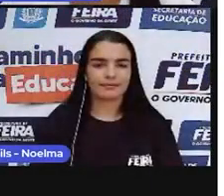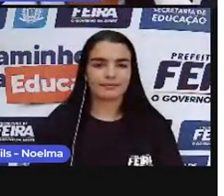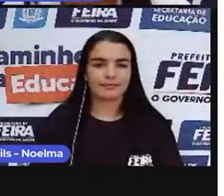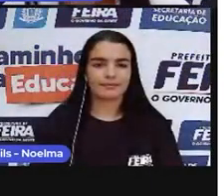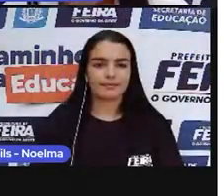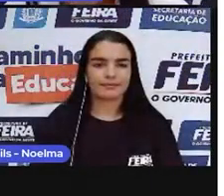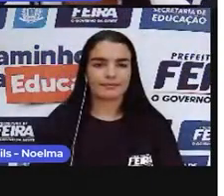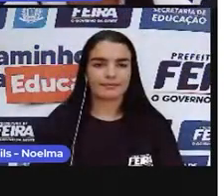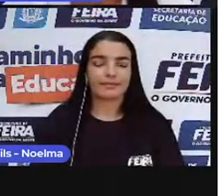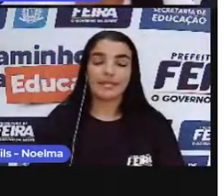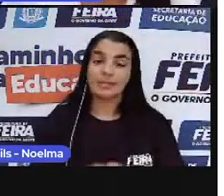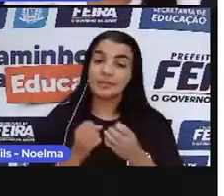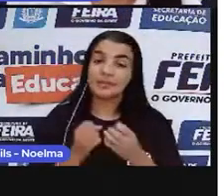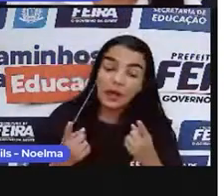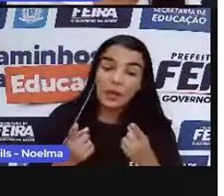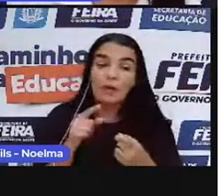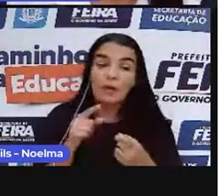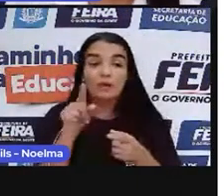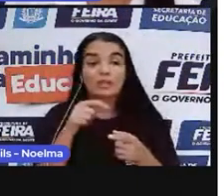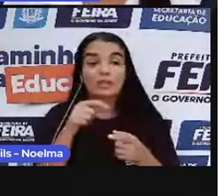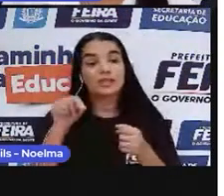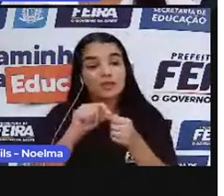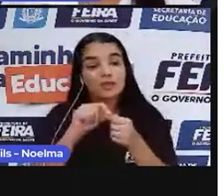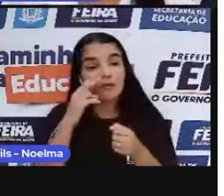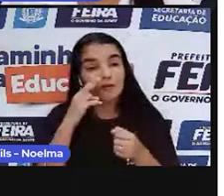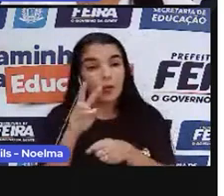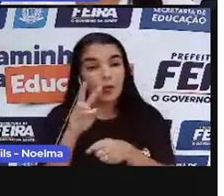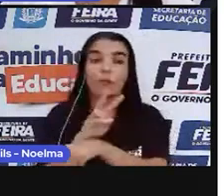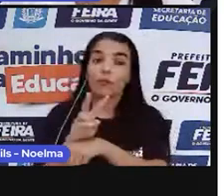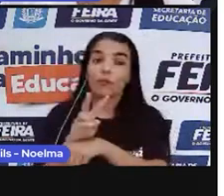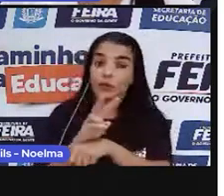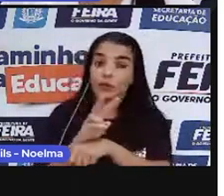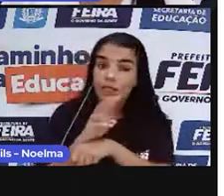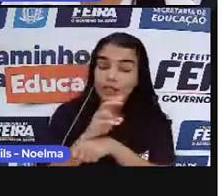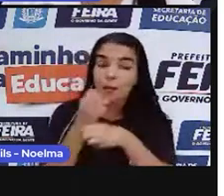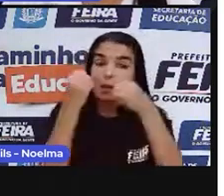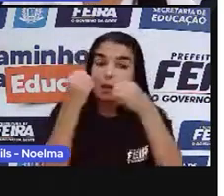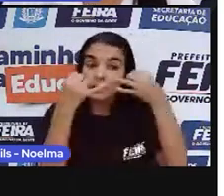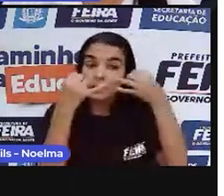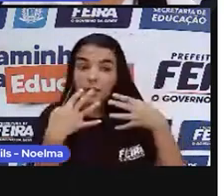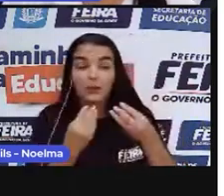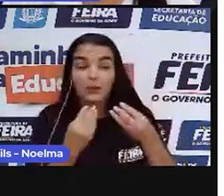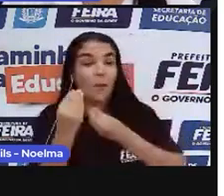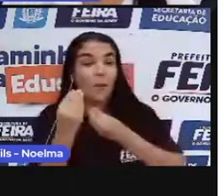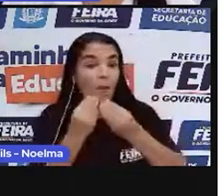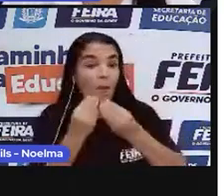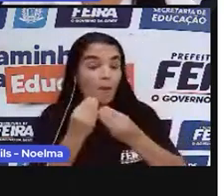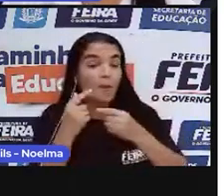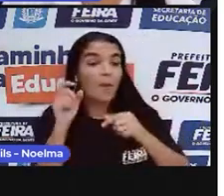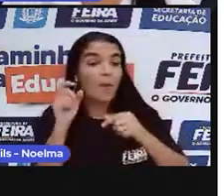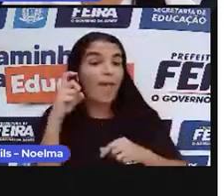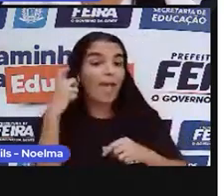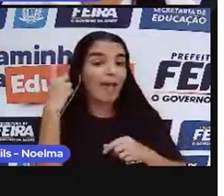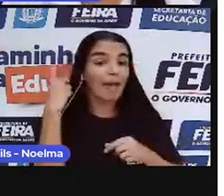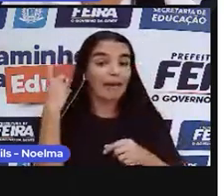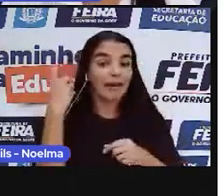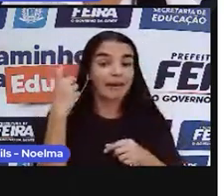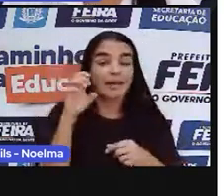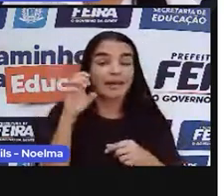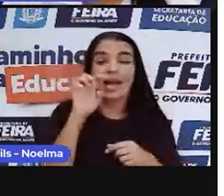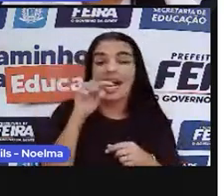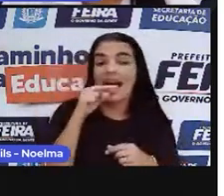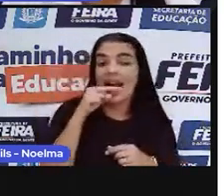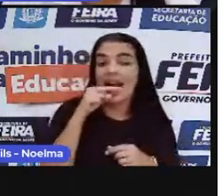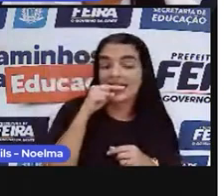Bom, galerinha, então vocês acabaram de ver aí um vídeo sobre como funcionava o engenho de açúcar.